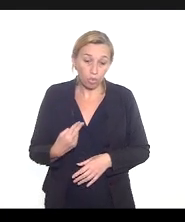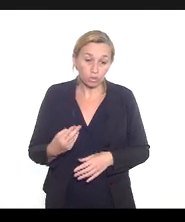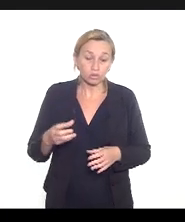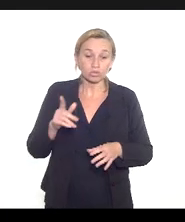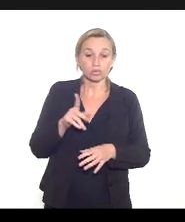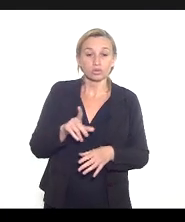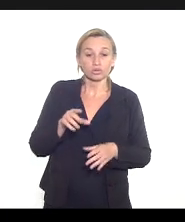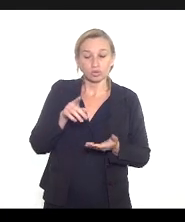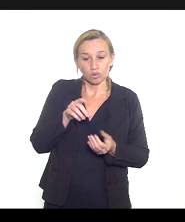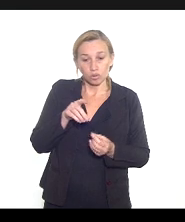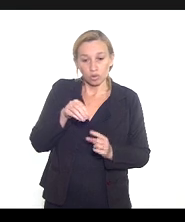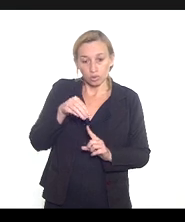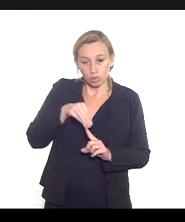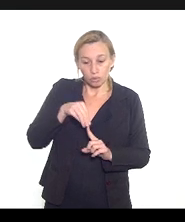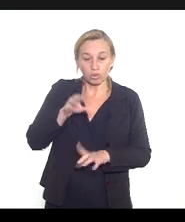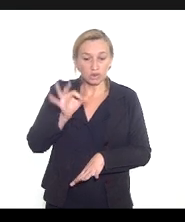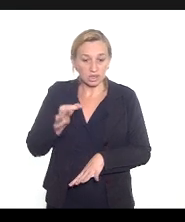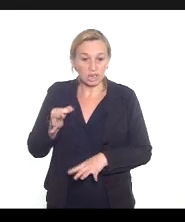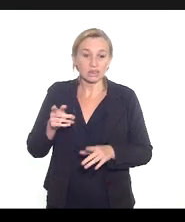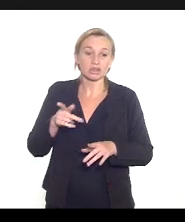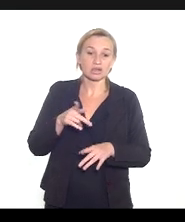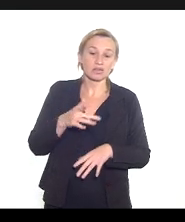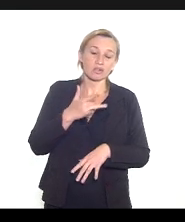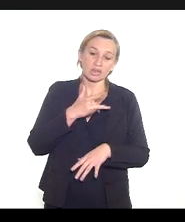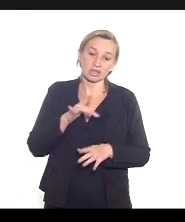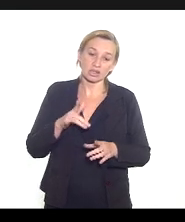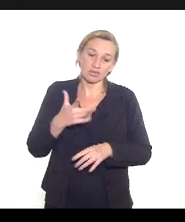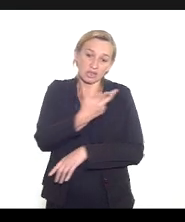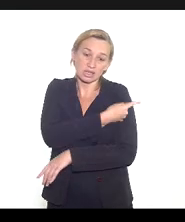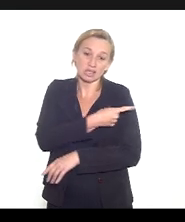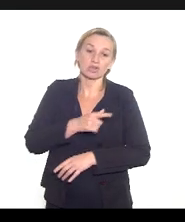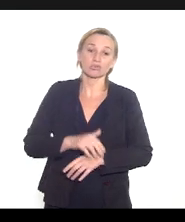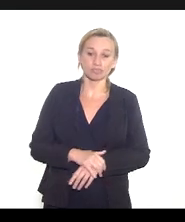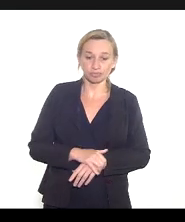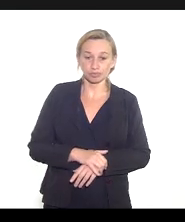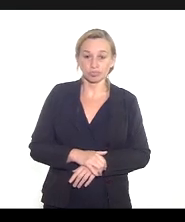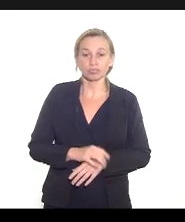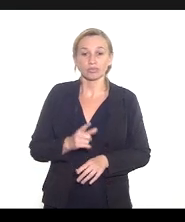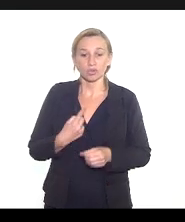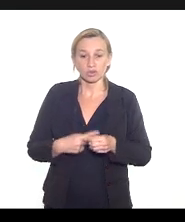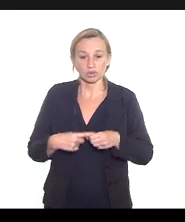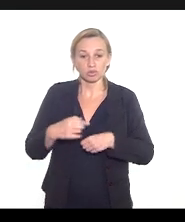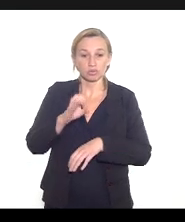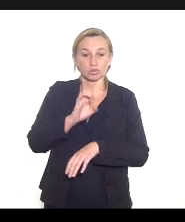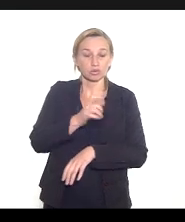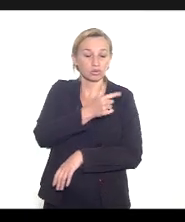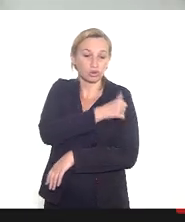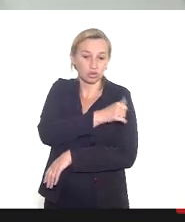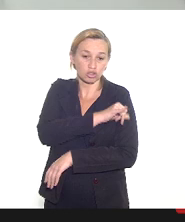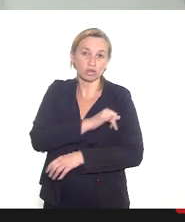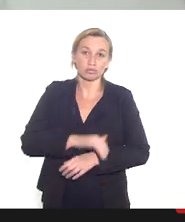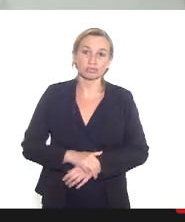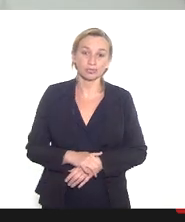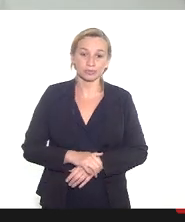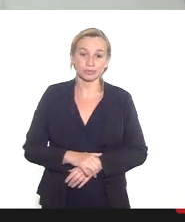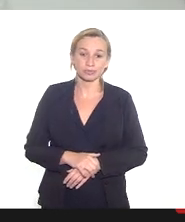vacinação todas as unidades de atenção primária e todos os polos de vacinação do município do Rio de Janeiro então não